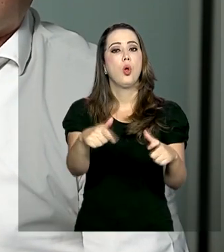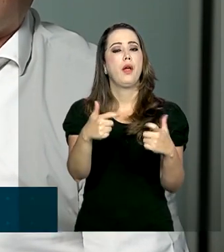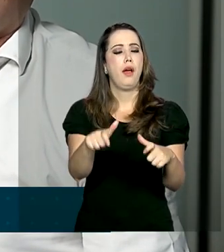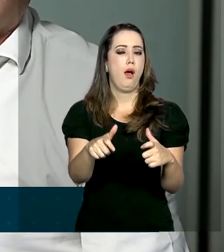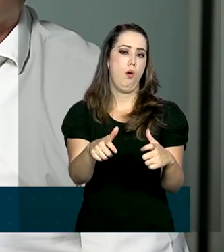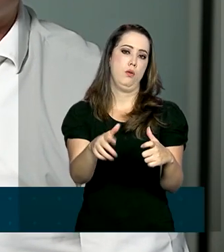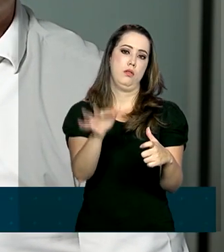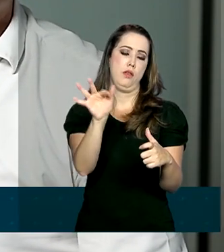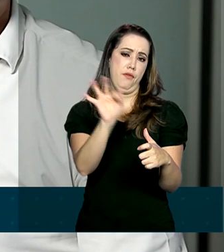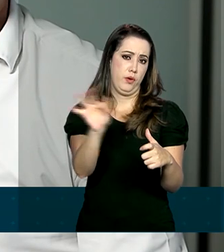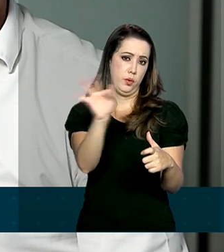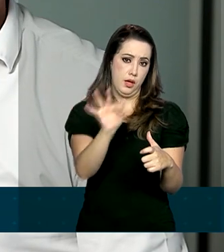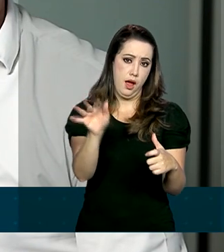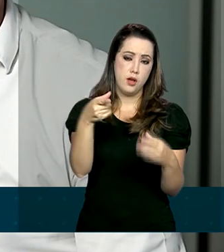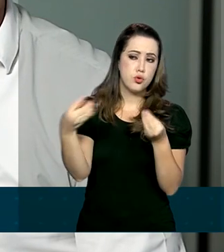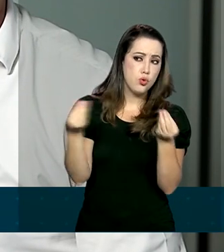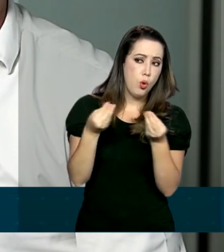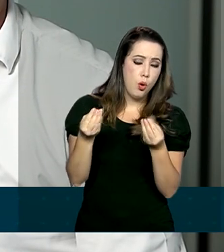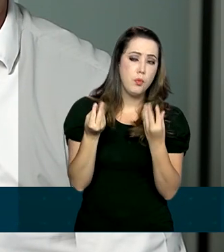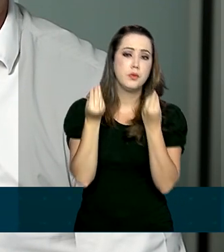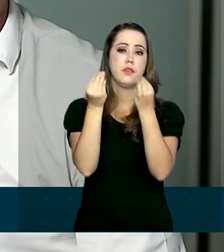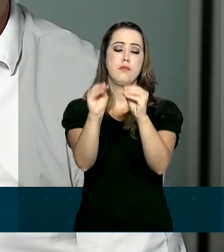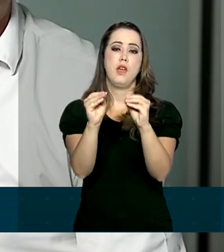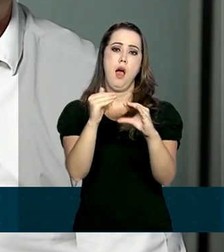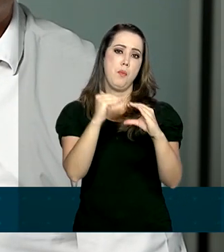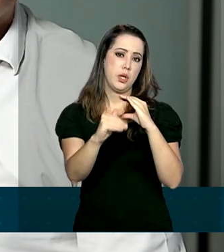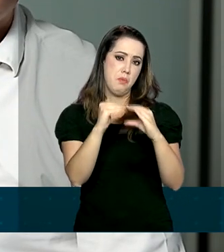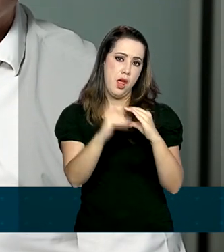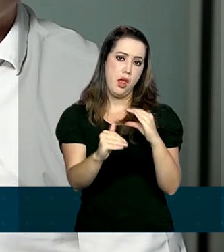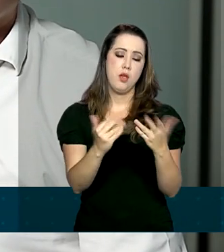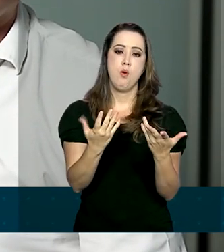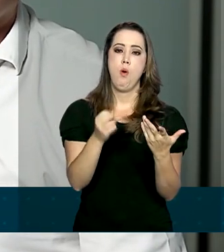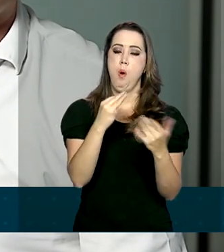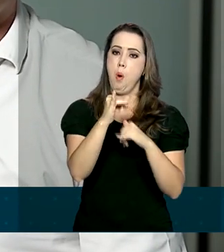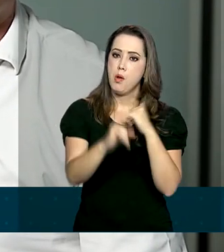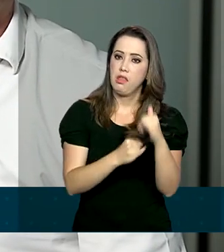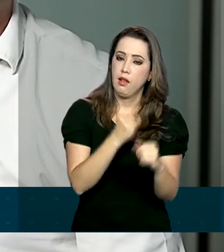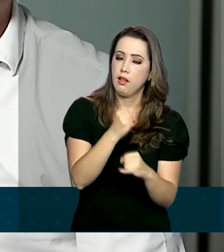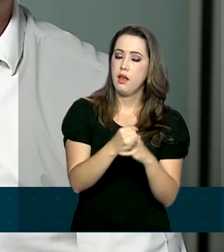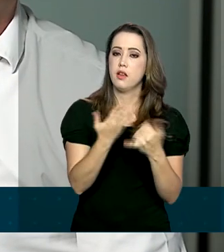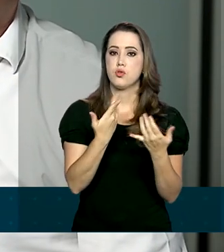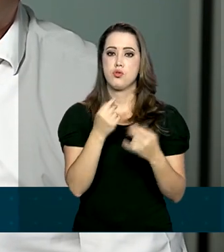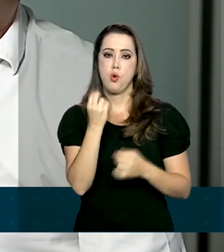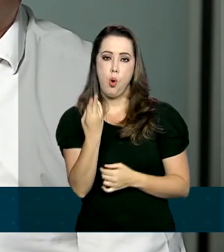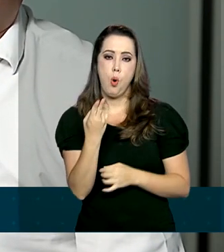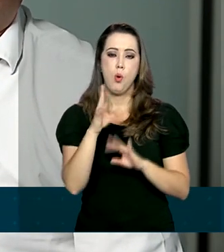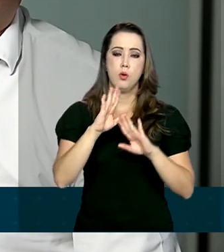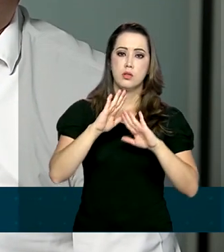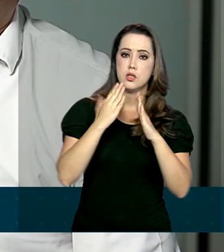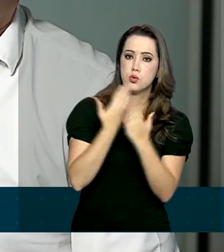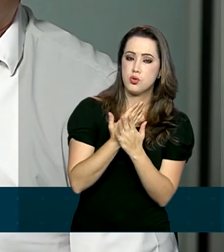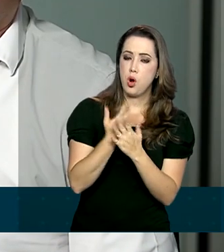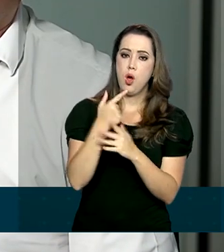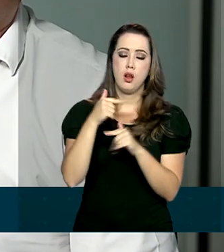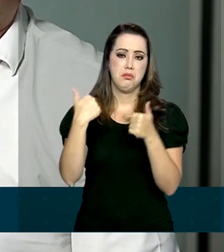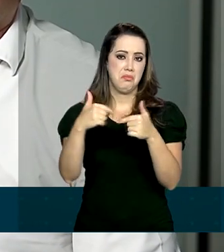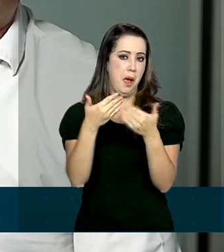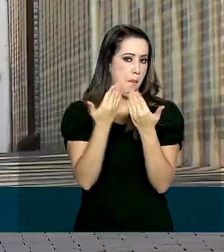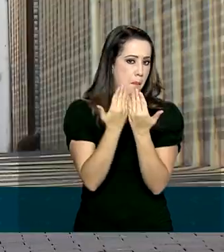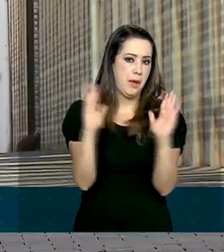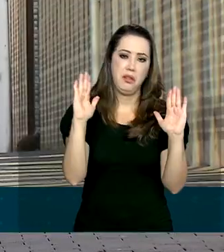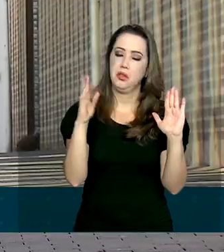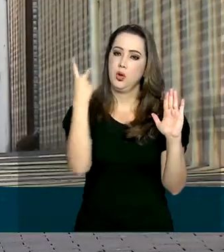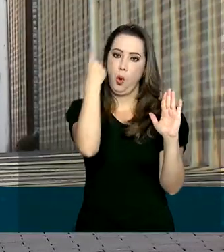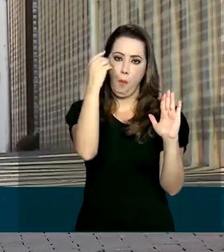acesso para envio de forma digital dessa documentação e para aquelas que estejam funcionando normalmente, essa entrega pode ser então de forma física.